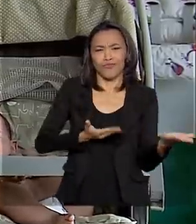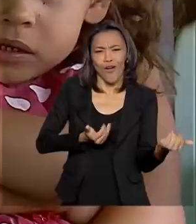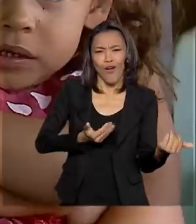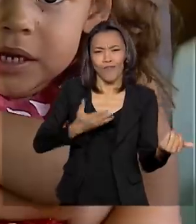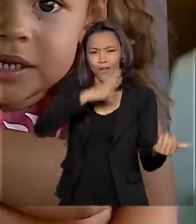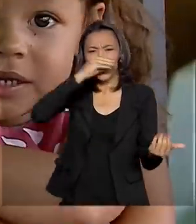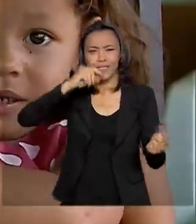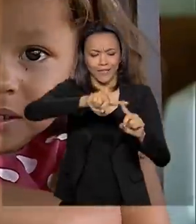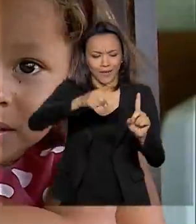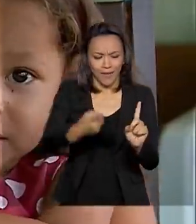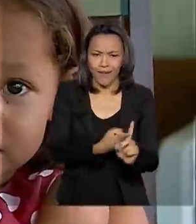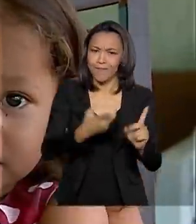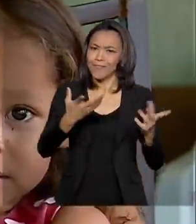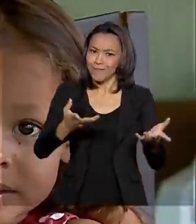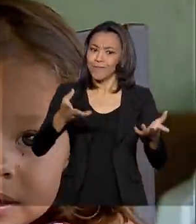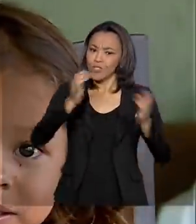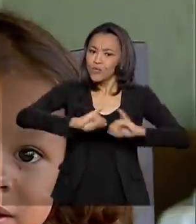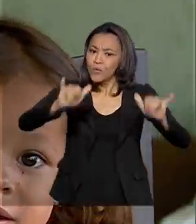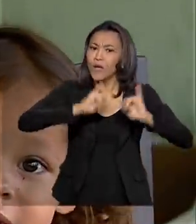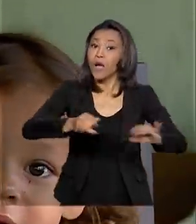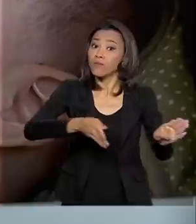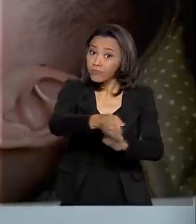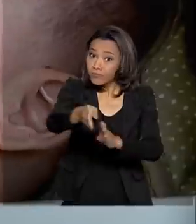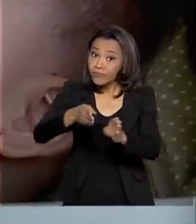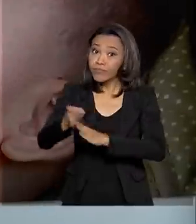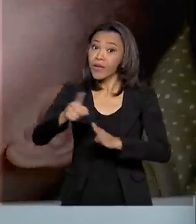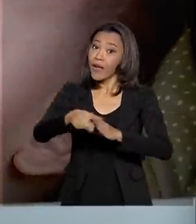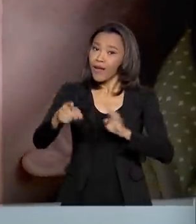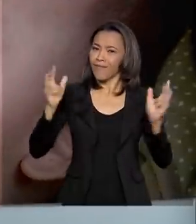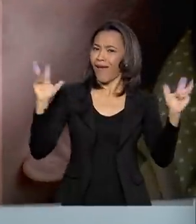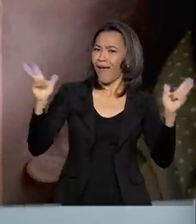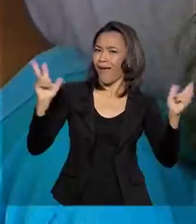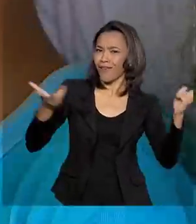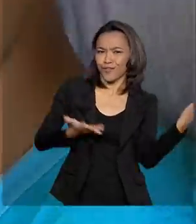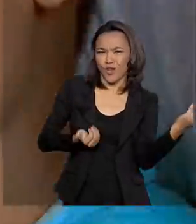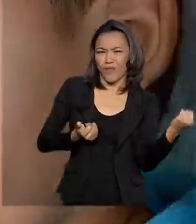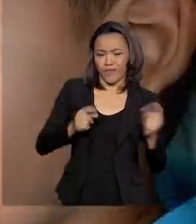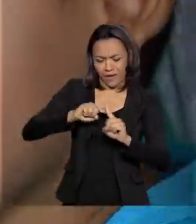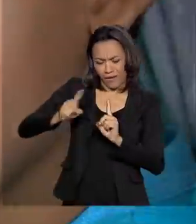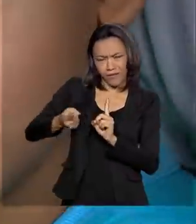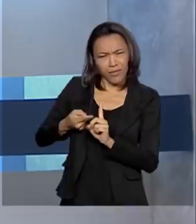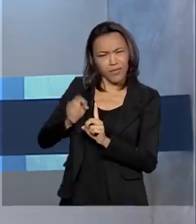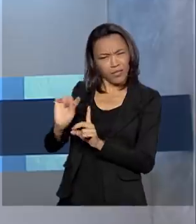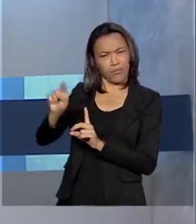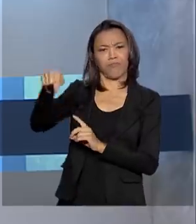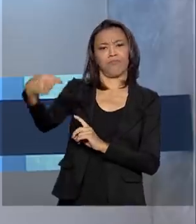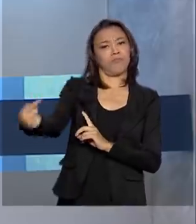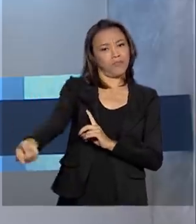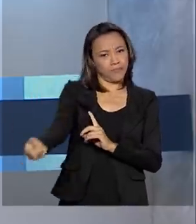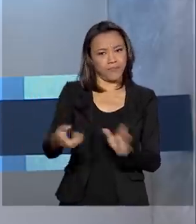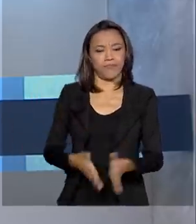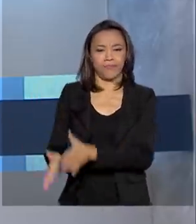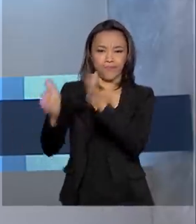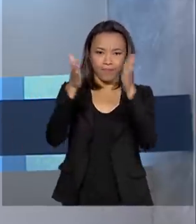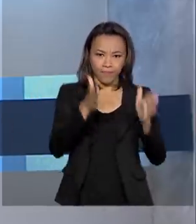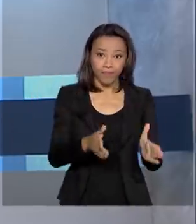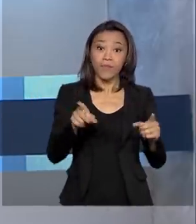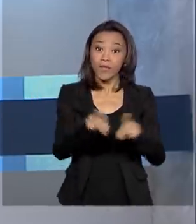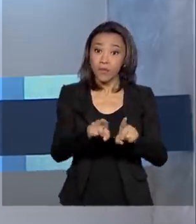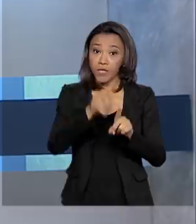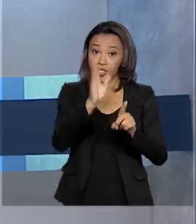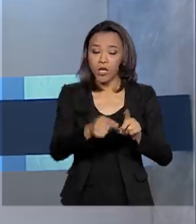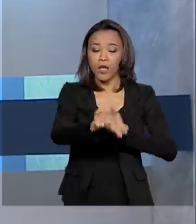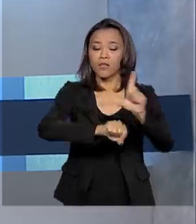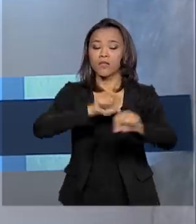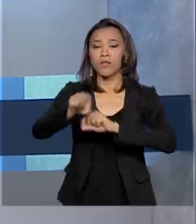campanha que orienta adolescentes a curtirem a juventude e deixarem a gravidez para depois. E veja também, selecionados